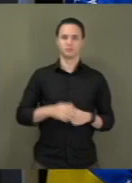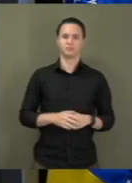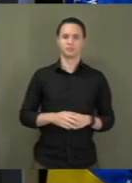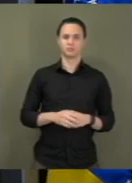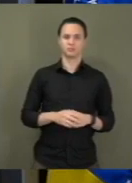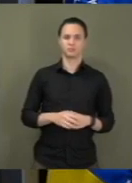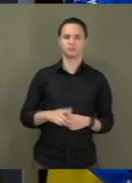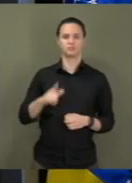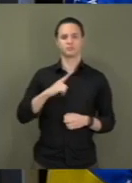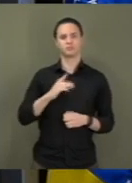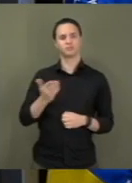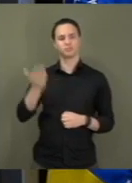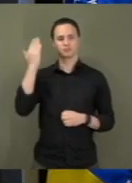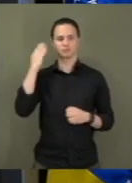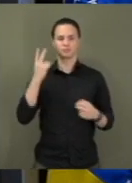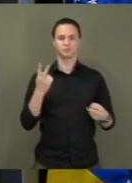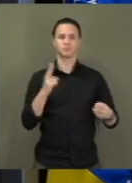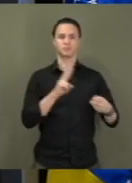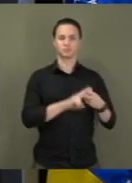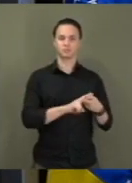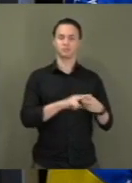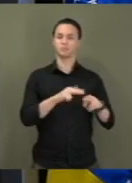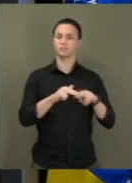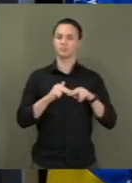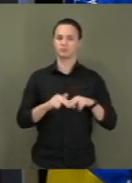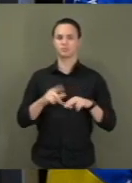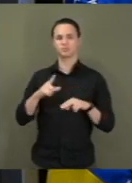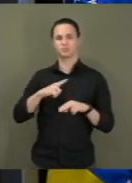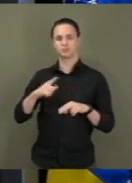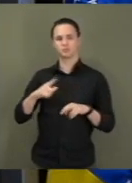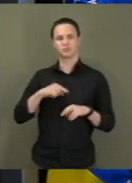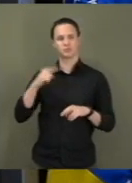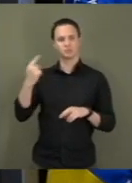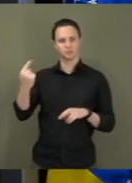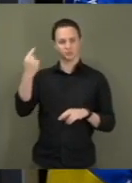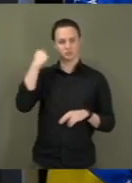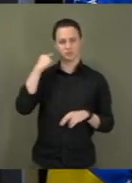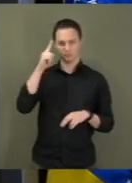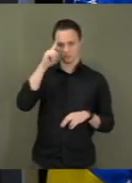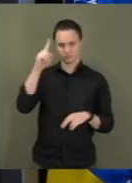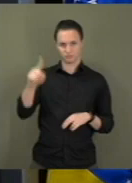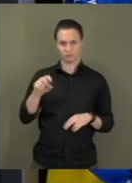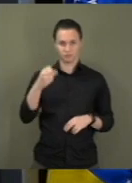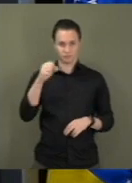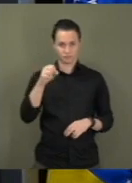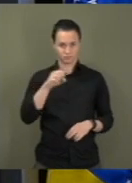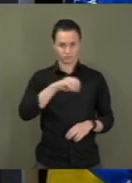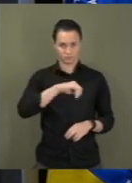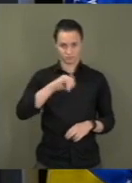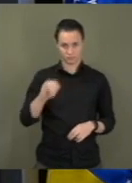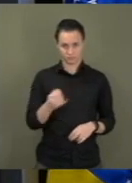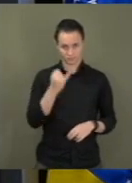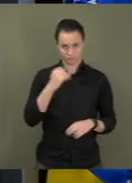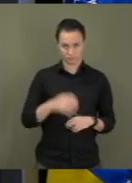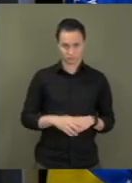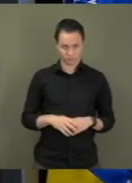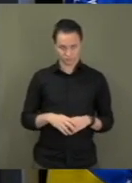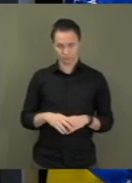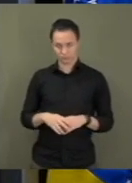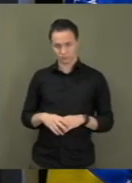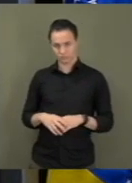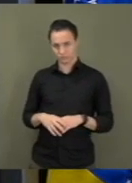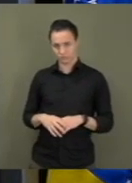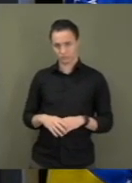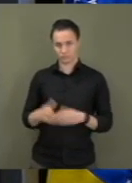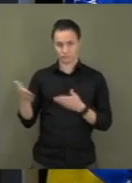foram presas em razão dos violentos tumultos do dia 8 de janeiro. Estão sendo